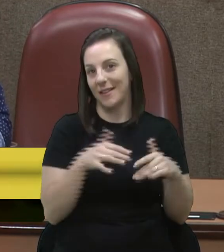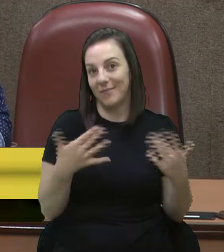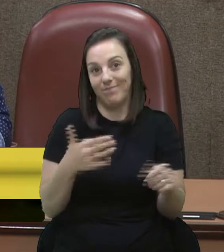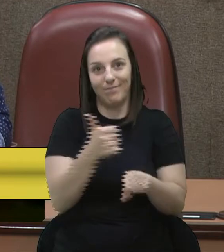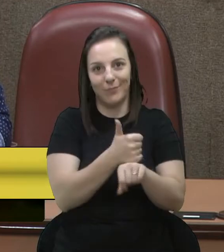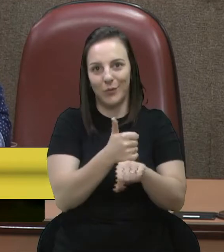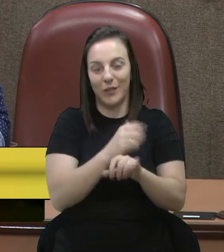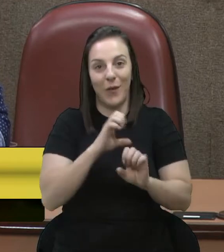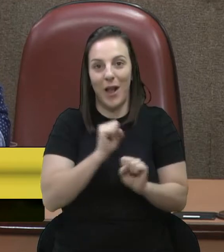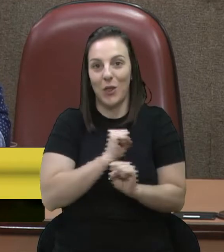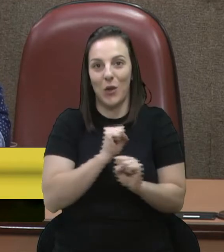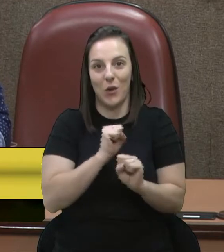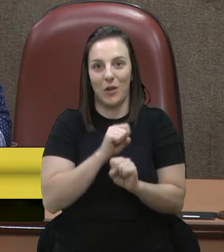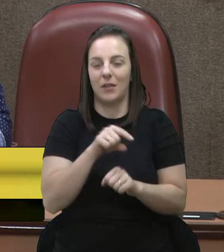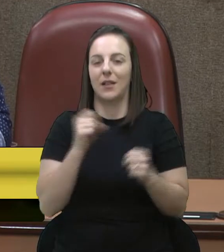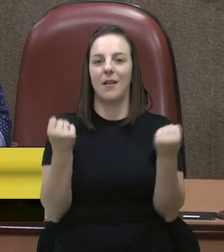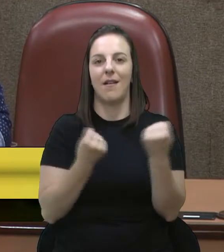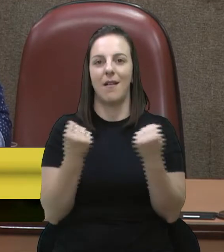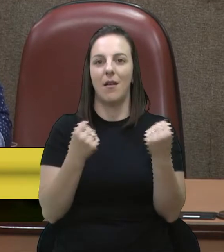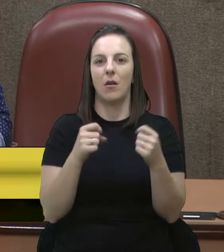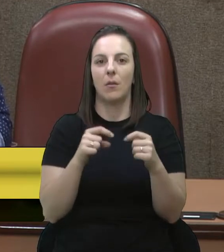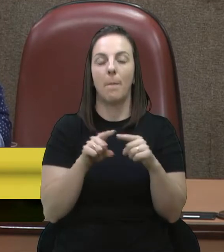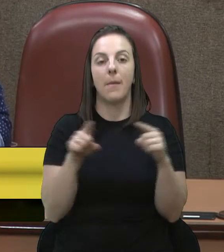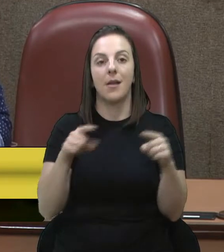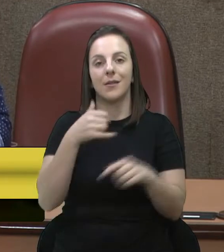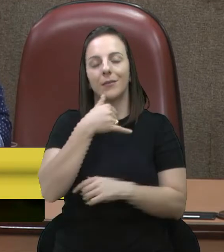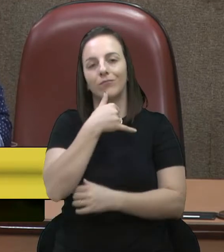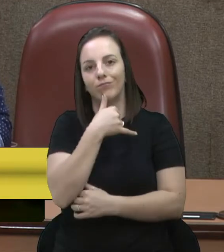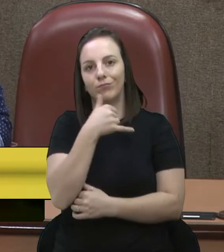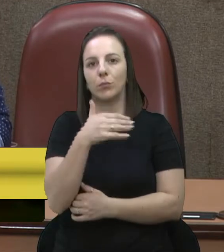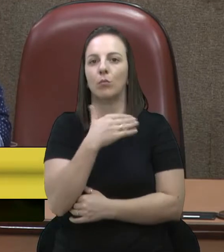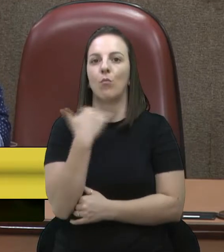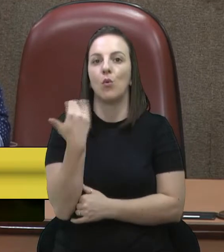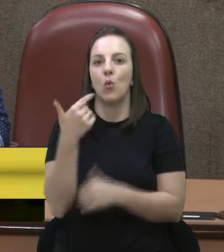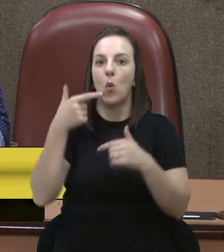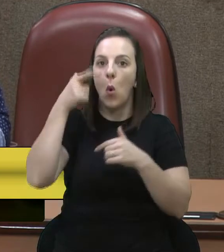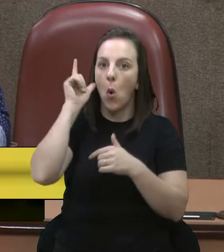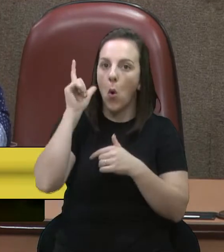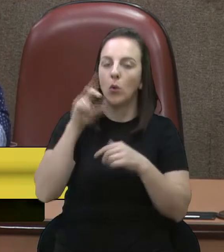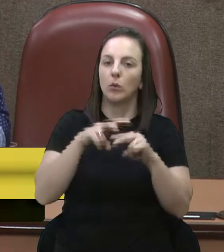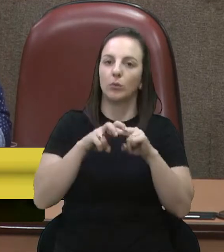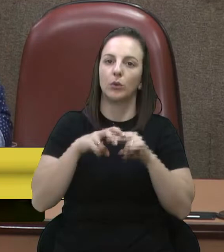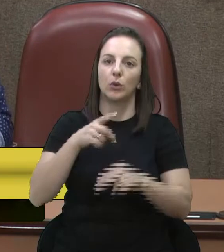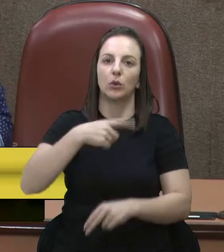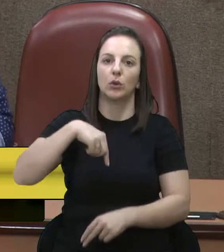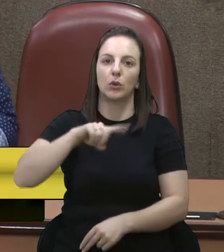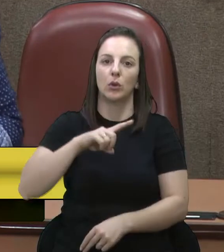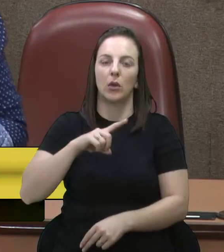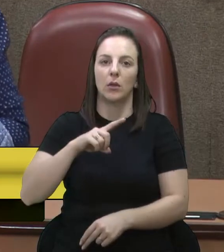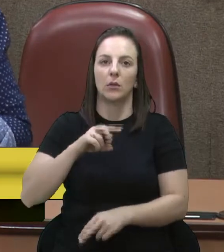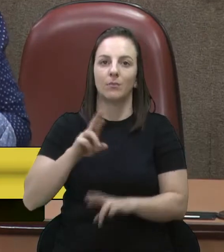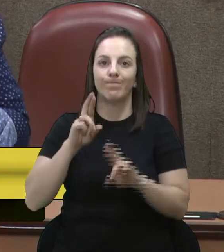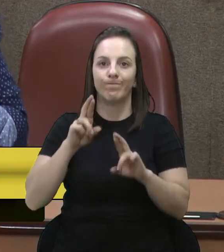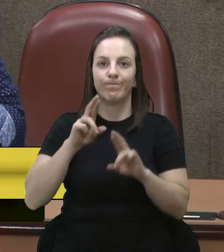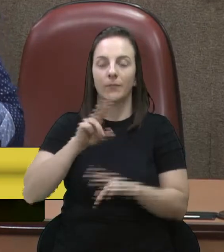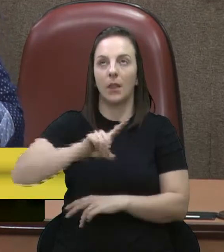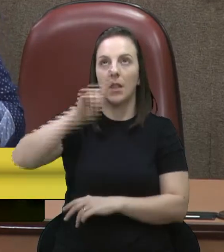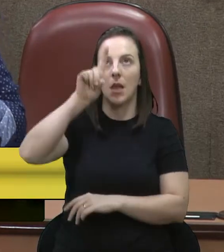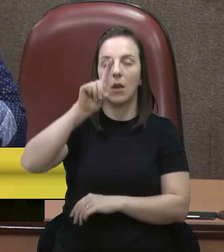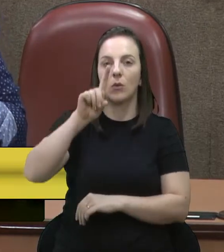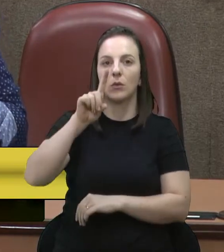infelizmente, veio a óbito ontem. Então, a gente se solidariza aqui, que Deus conforte o coração de todos nesse momento.